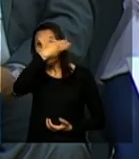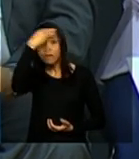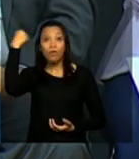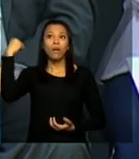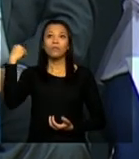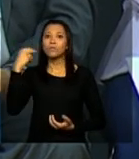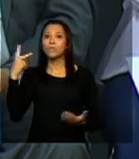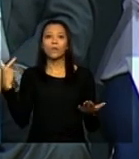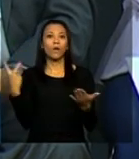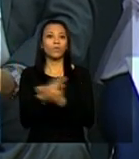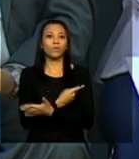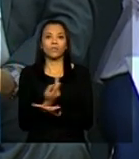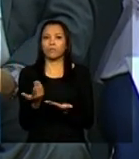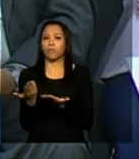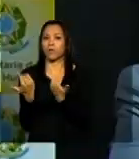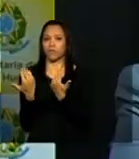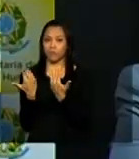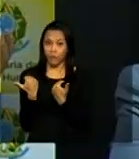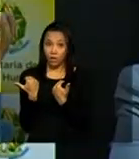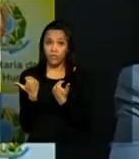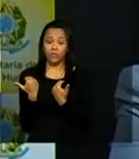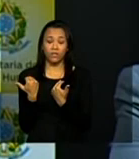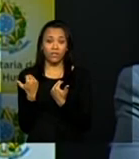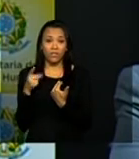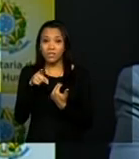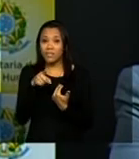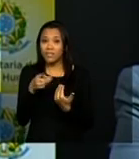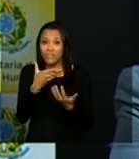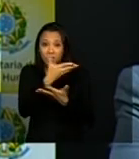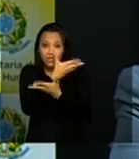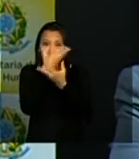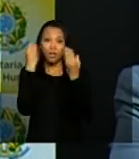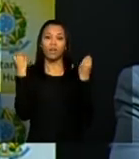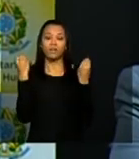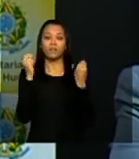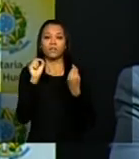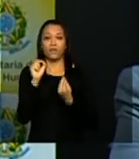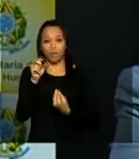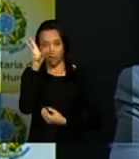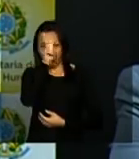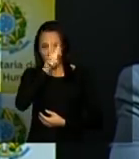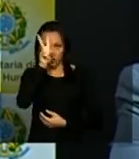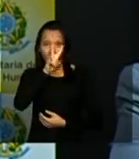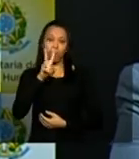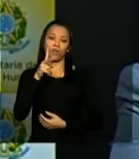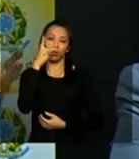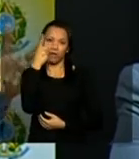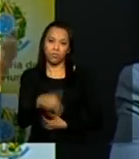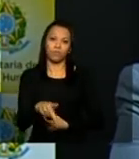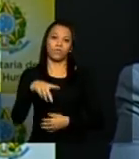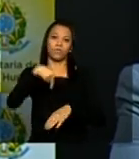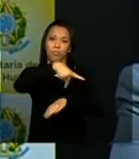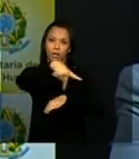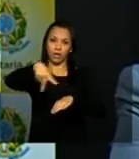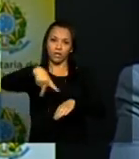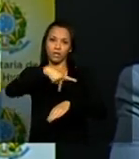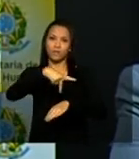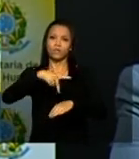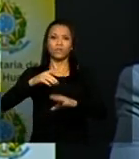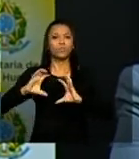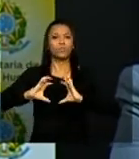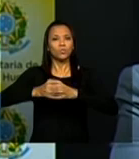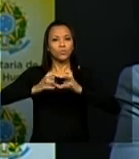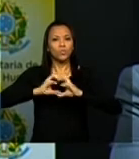se apaga a história de um país se apaga a história de uma juventude